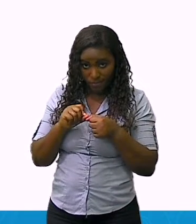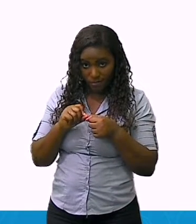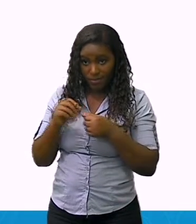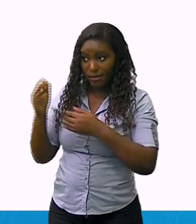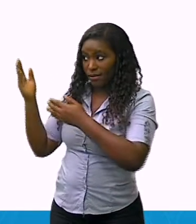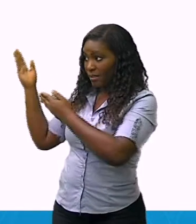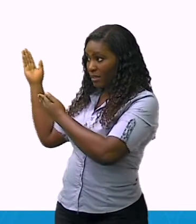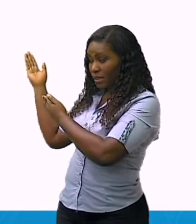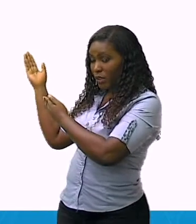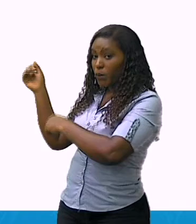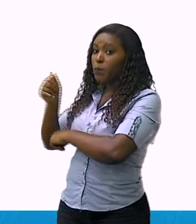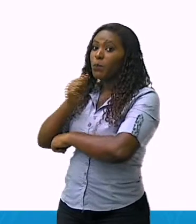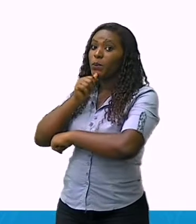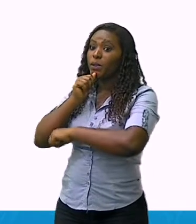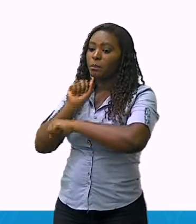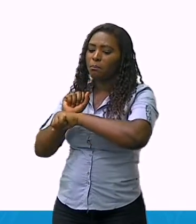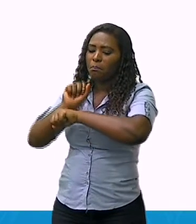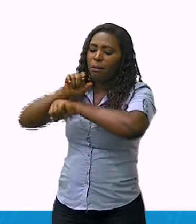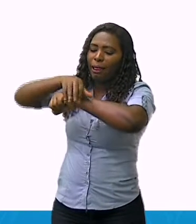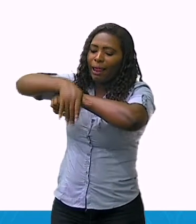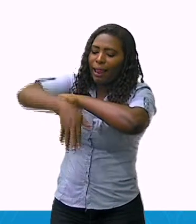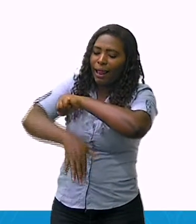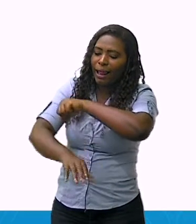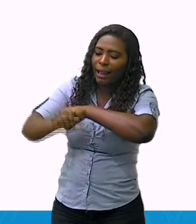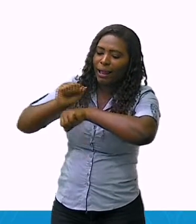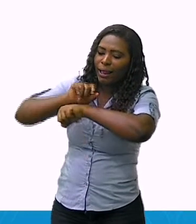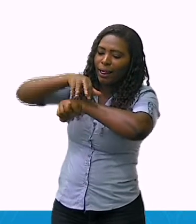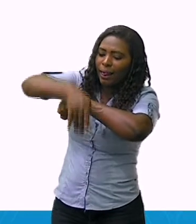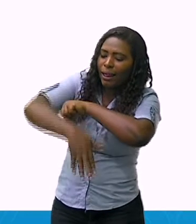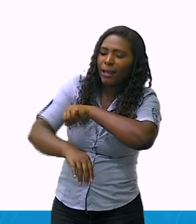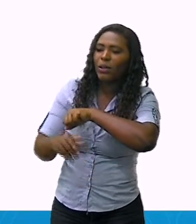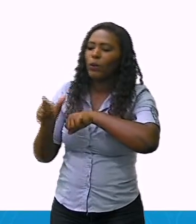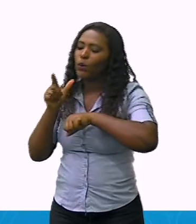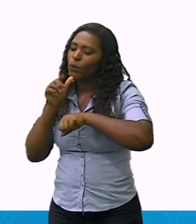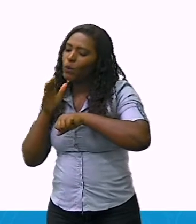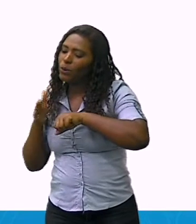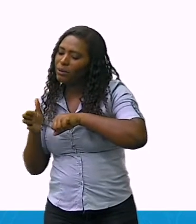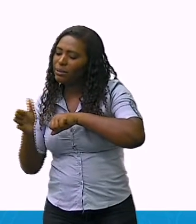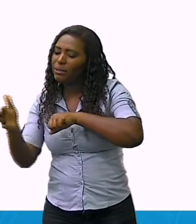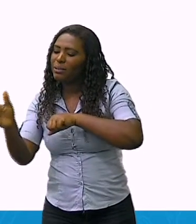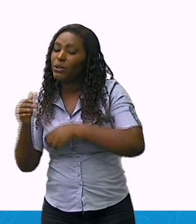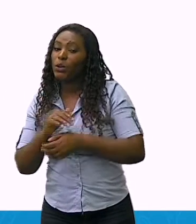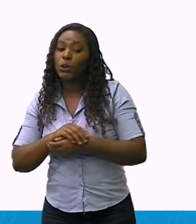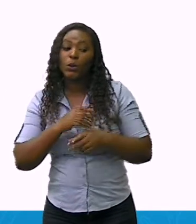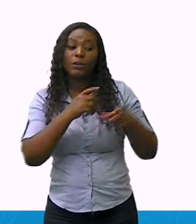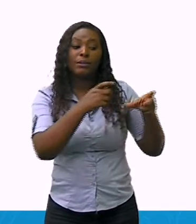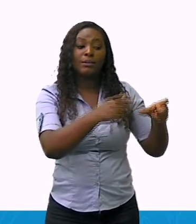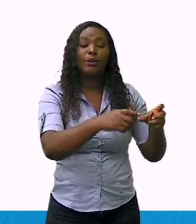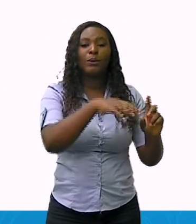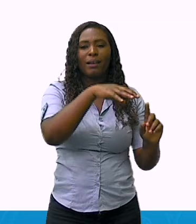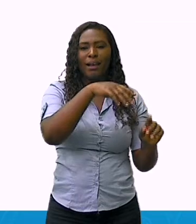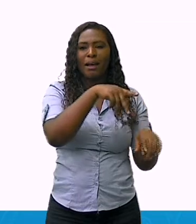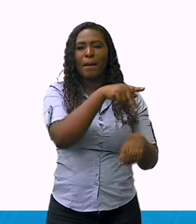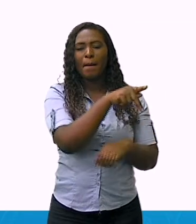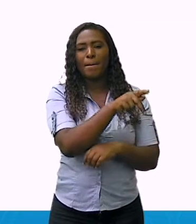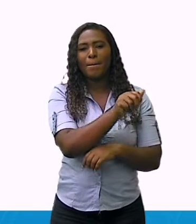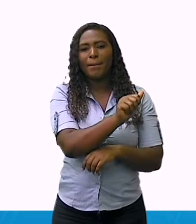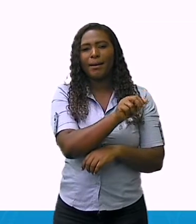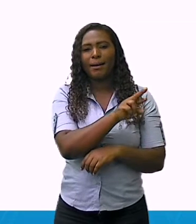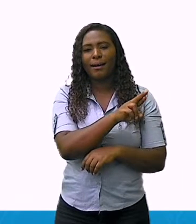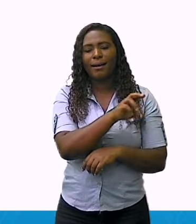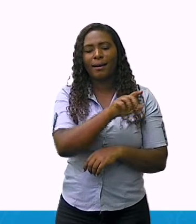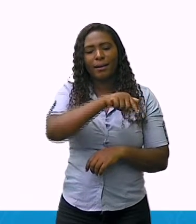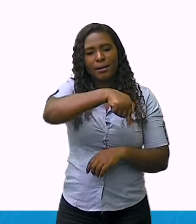município, as cachoeiras, o rio doce, o Parque Natural Municipal e o Pico da